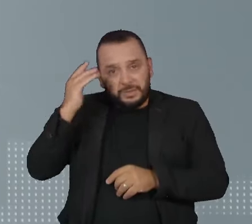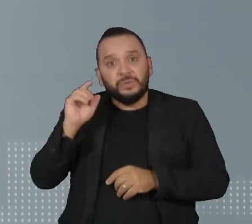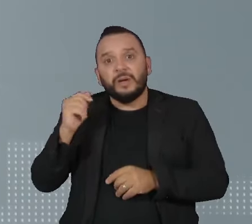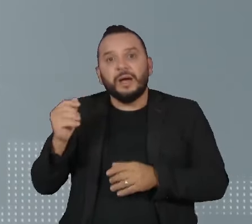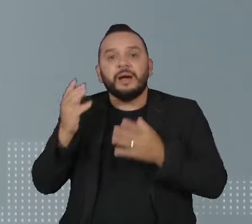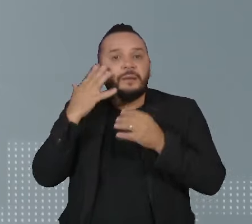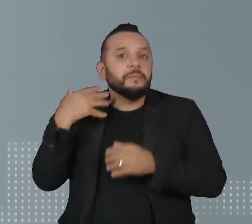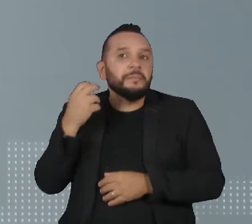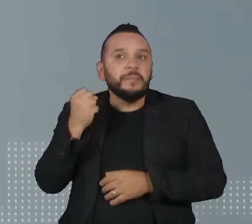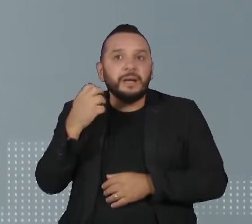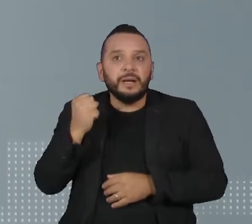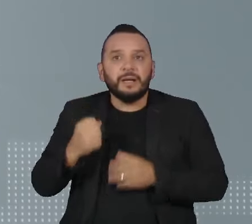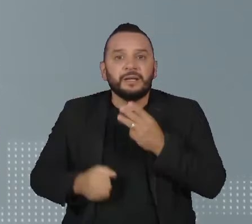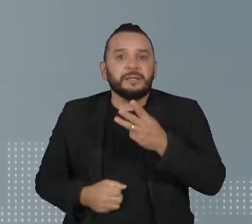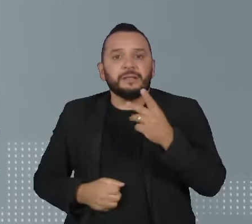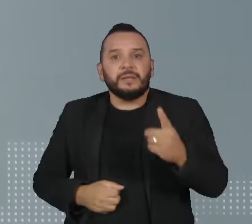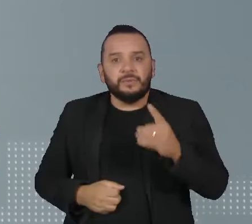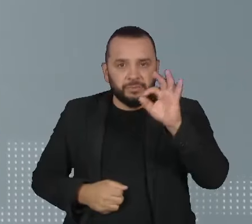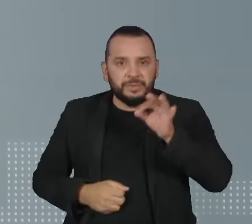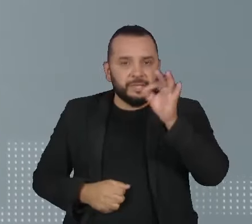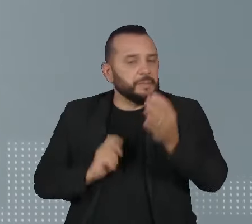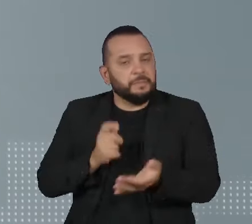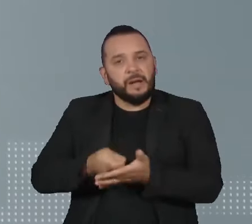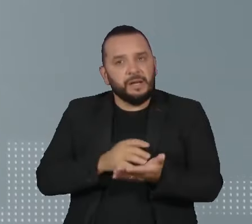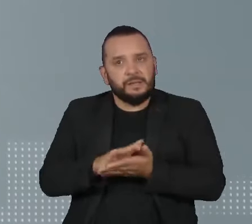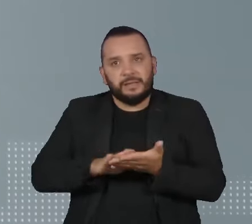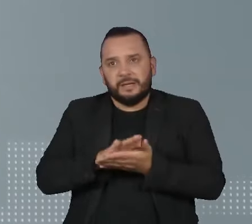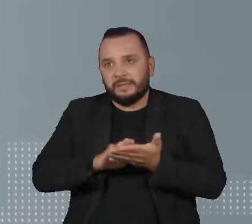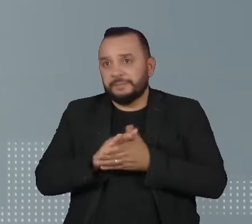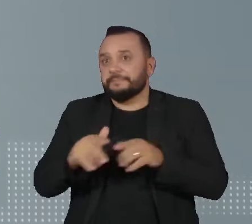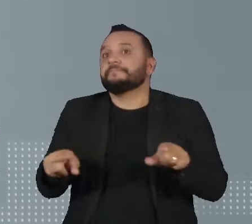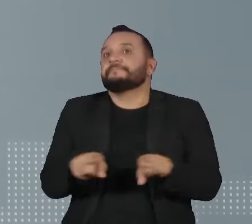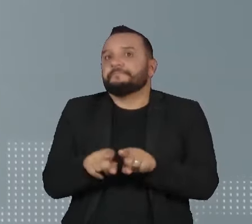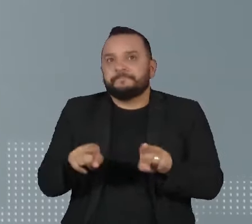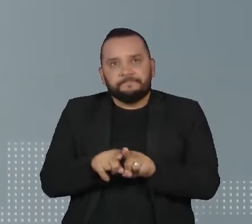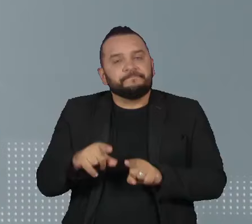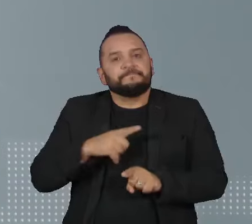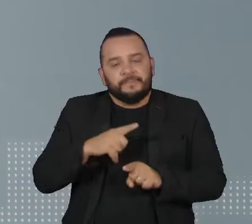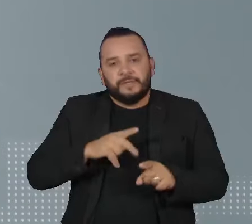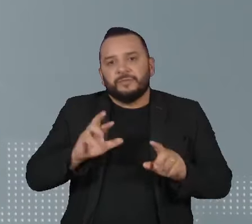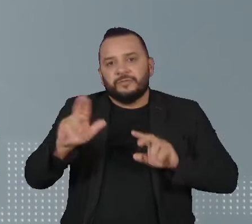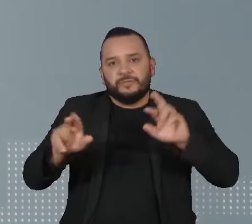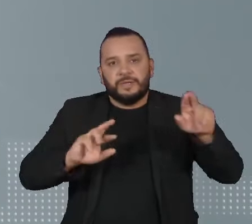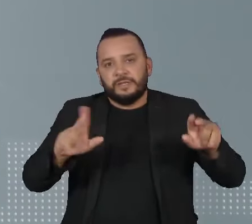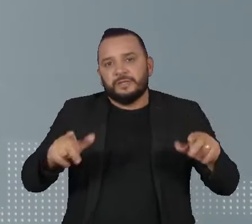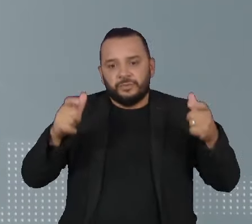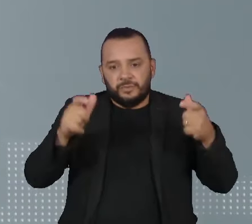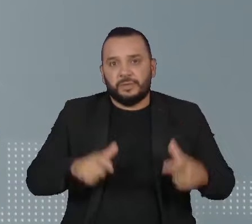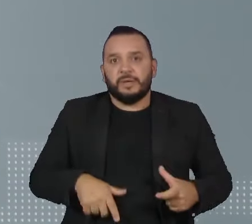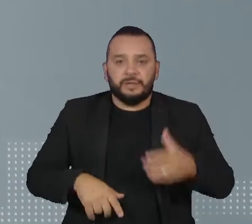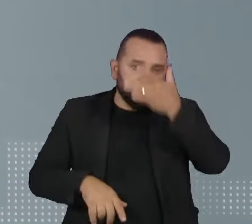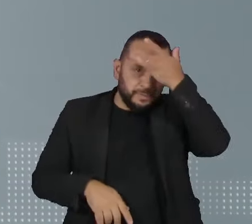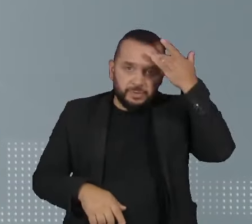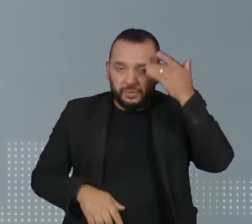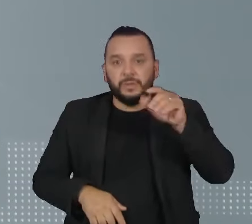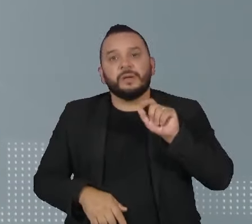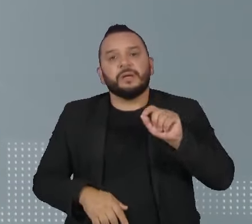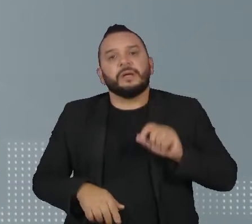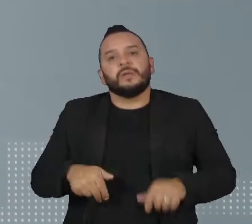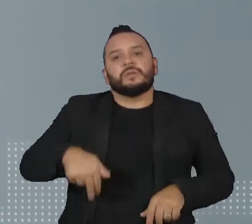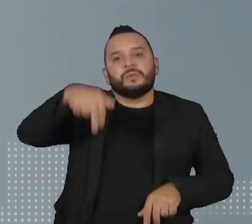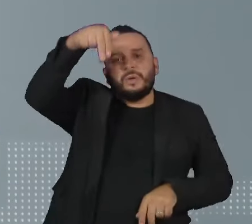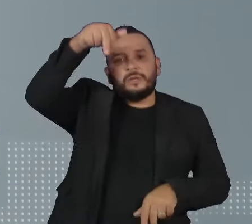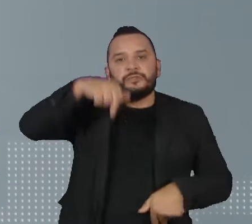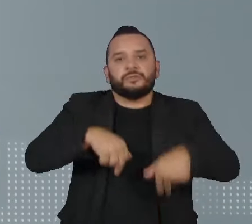31% entre os brancos. Também existem diferenças regionais. As famílias do Norte e Nordeste